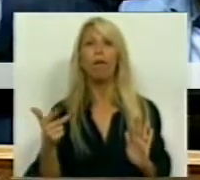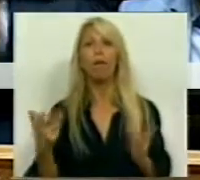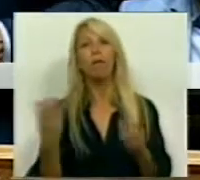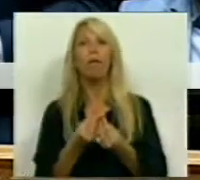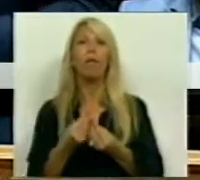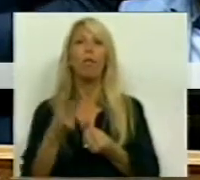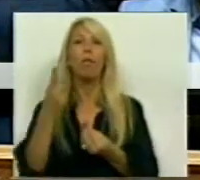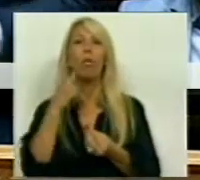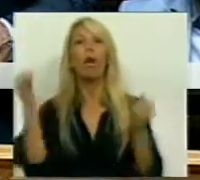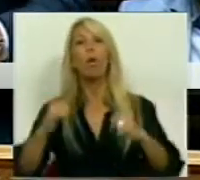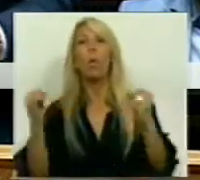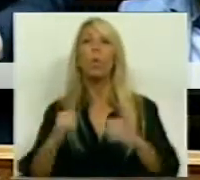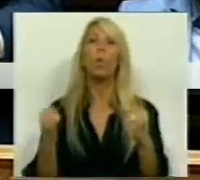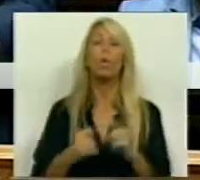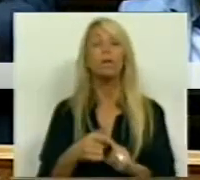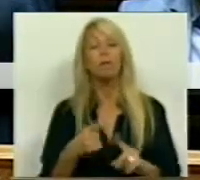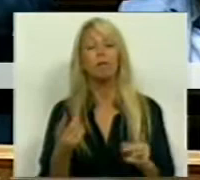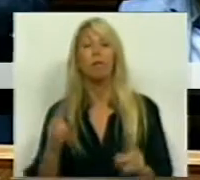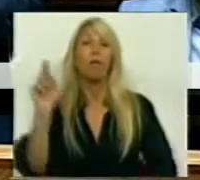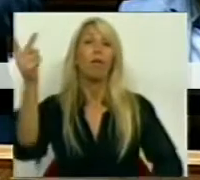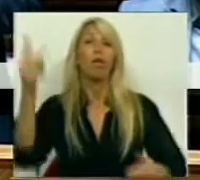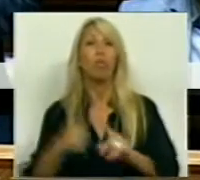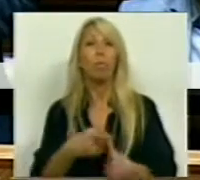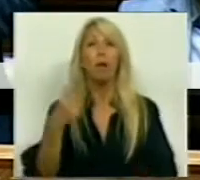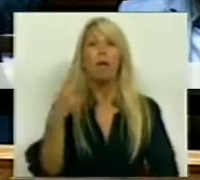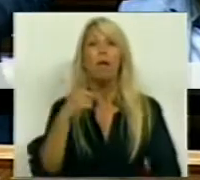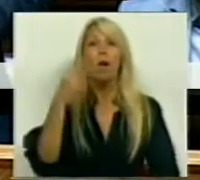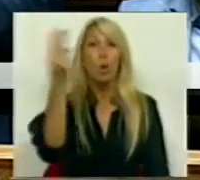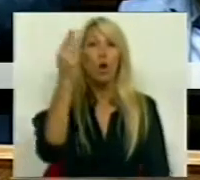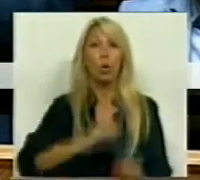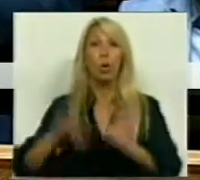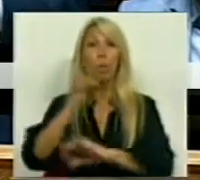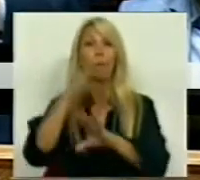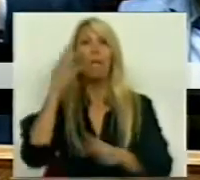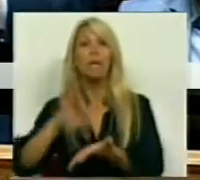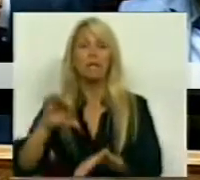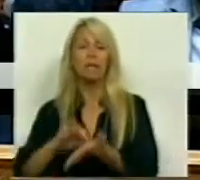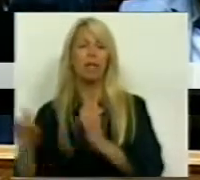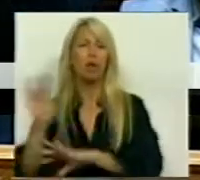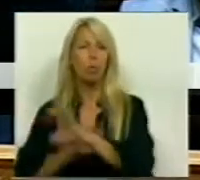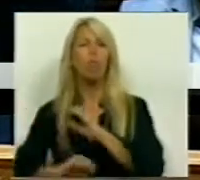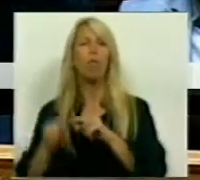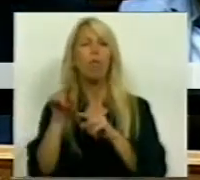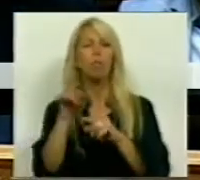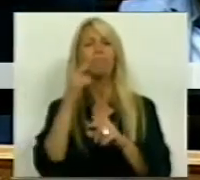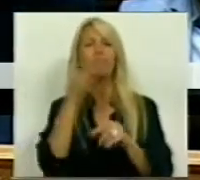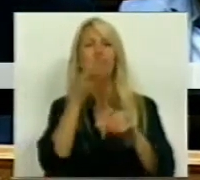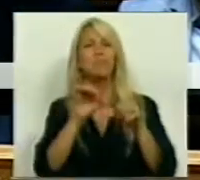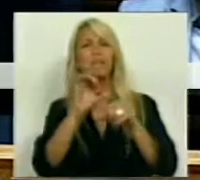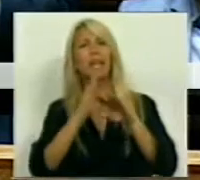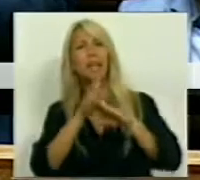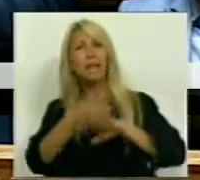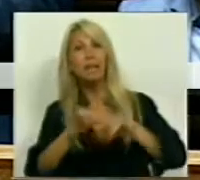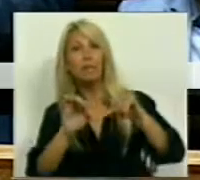União Europeia-Banco Central Europeu. Aliás, aproximou-se um pouco nesta parte final da sua intervenção, quando relembrou